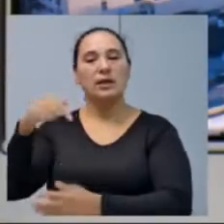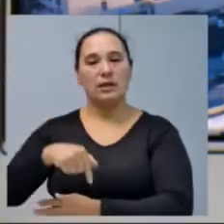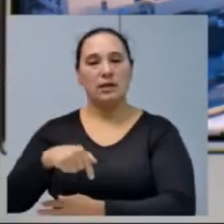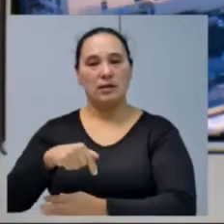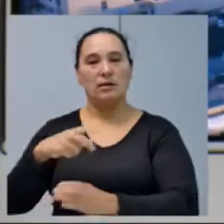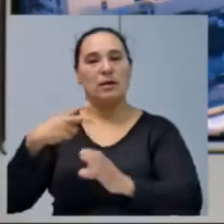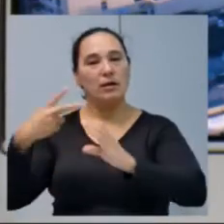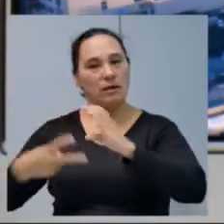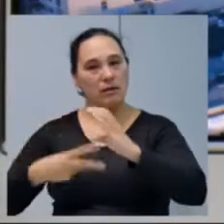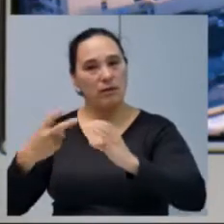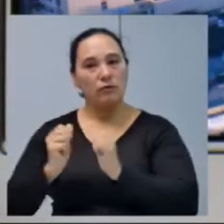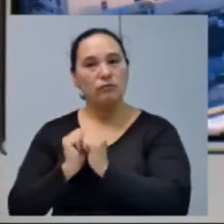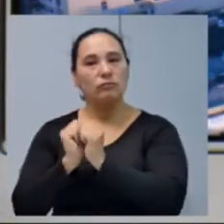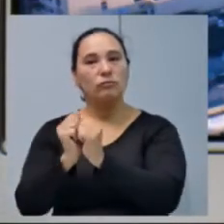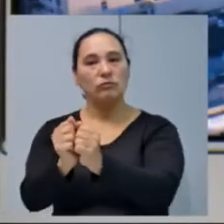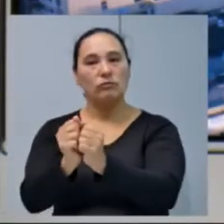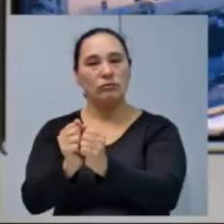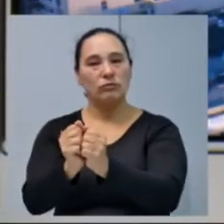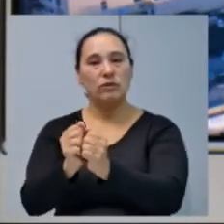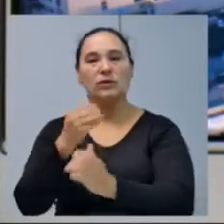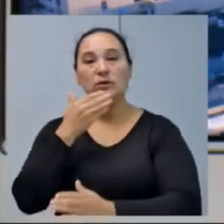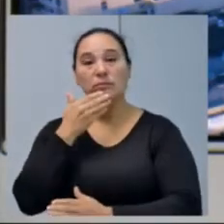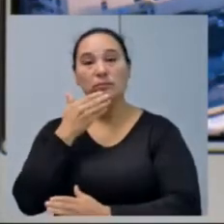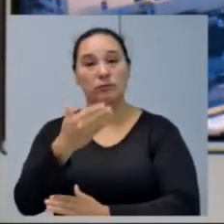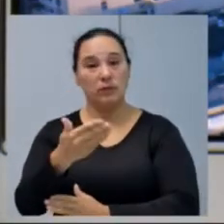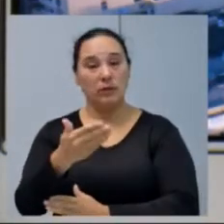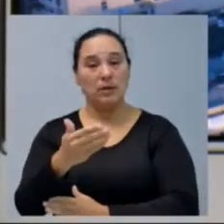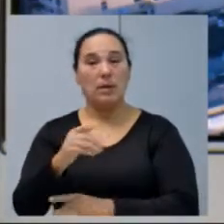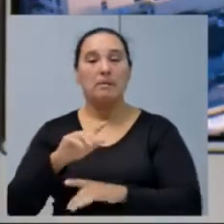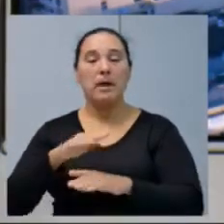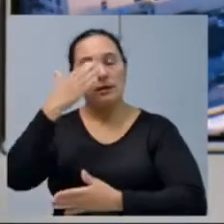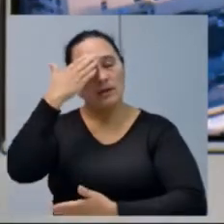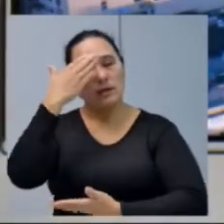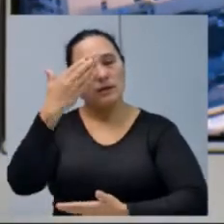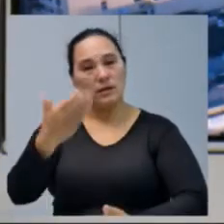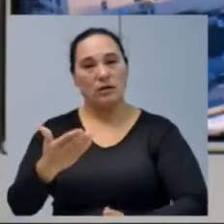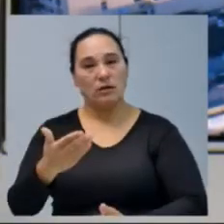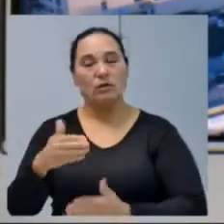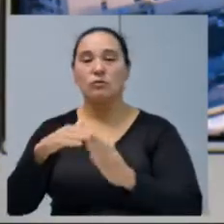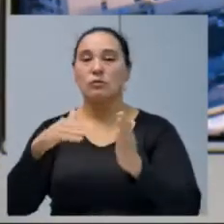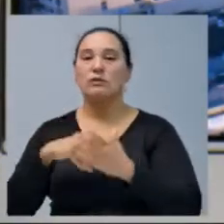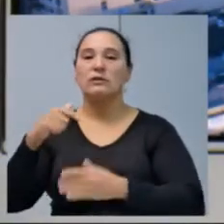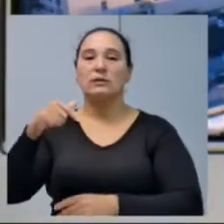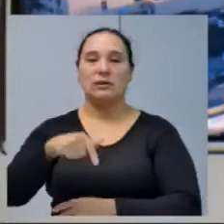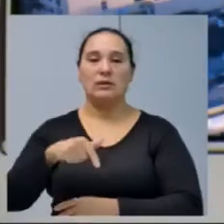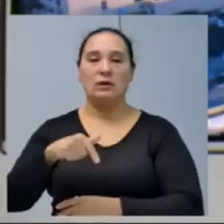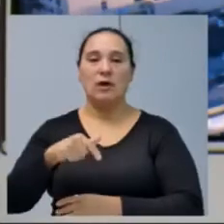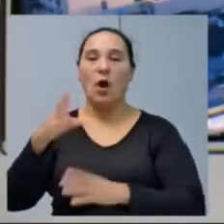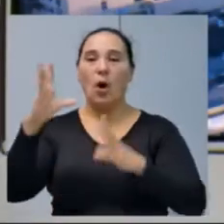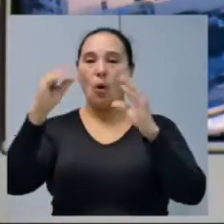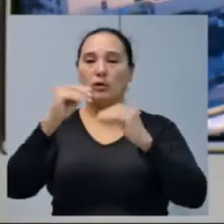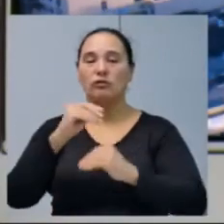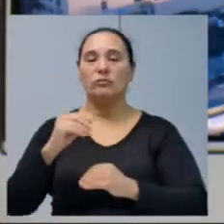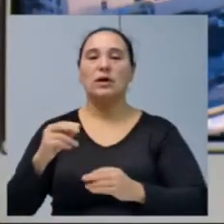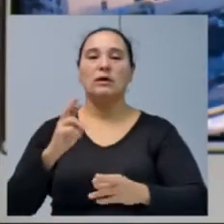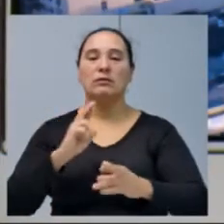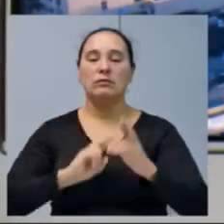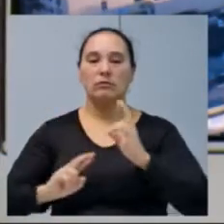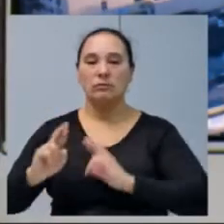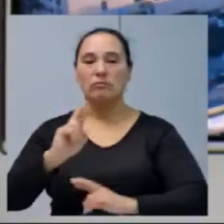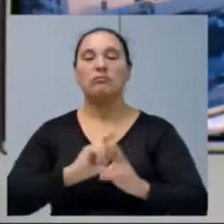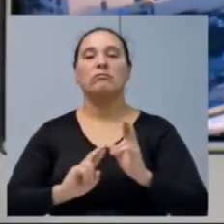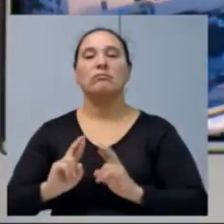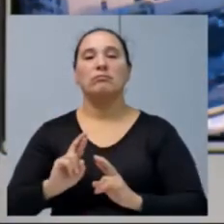aqui nesta casa, para acompanhar também esse pedido. No mais, agradecer a presença de todos também, desejar uma ótima sessão, uma